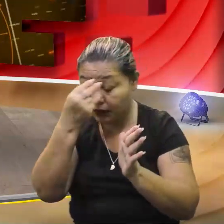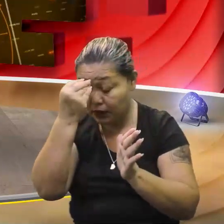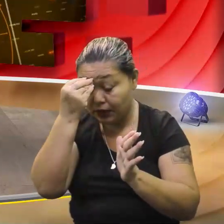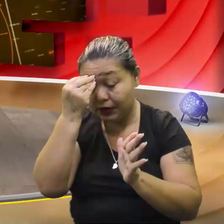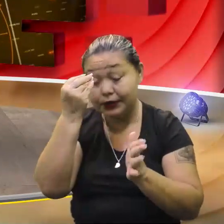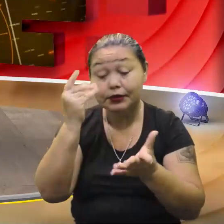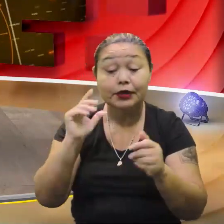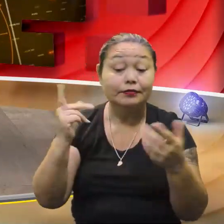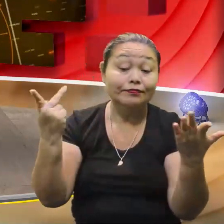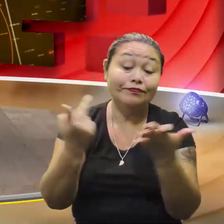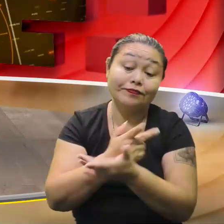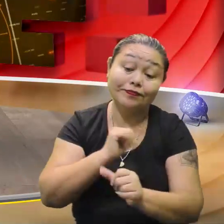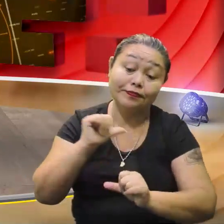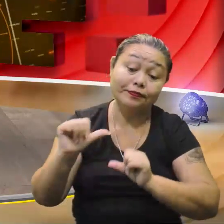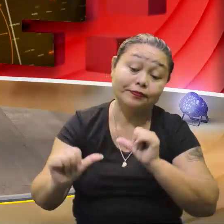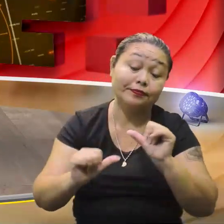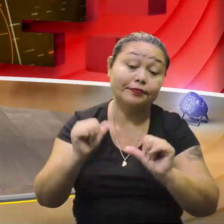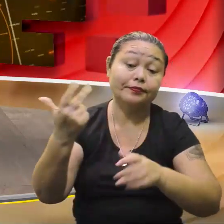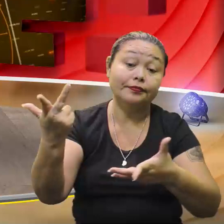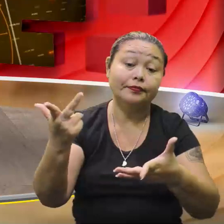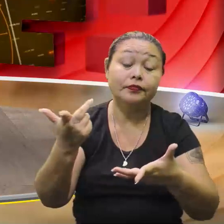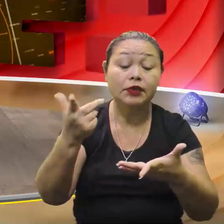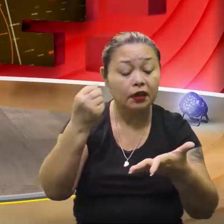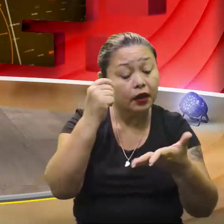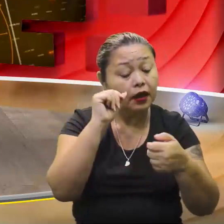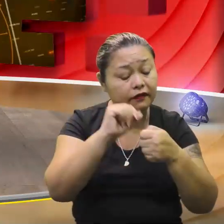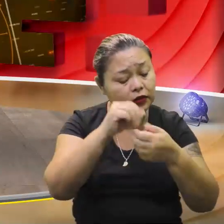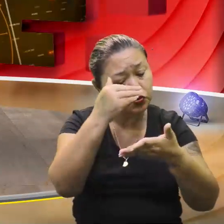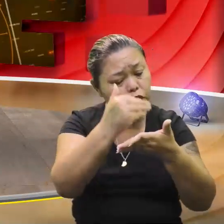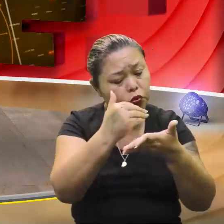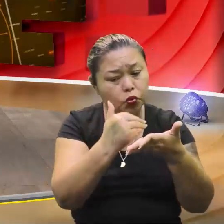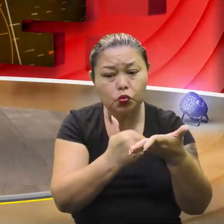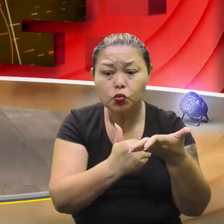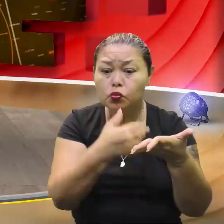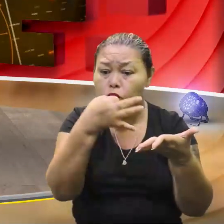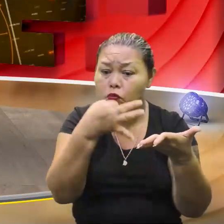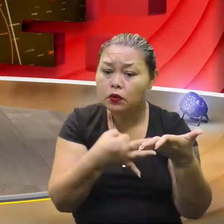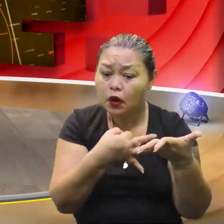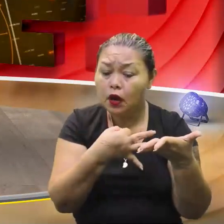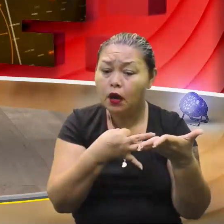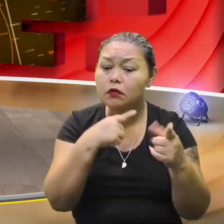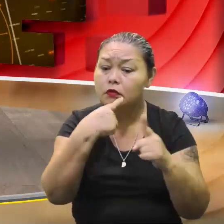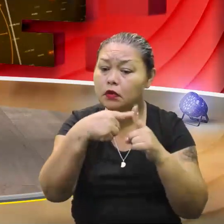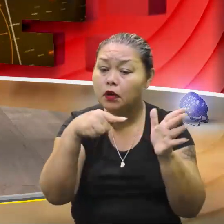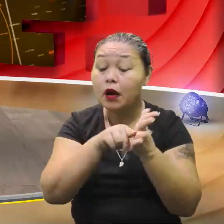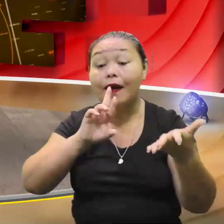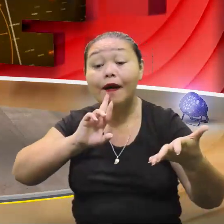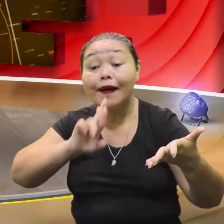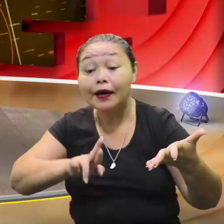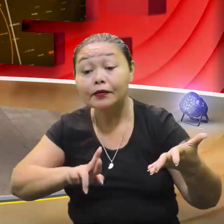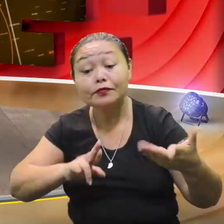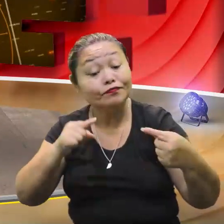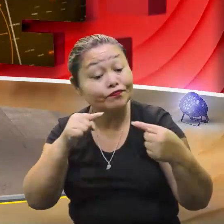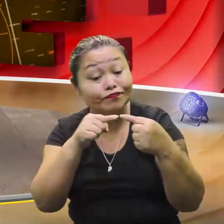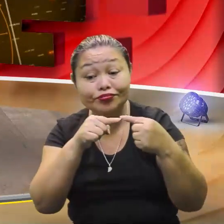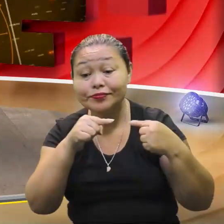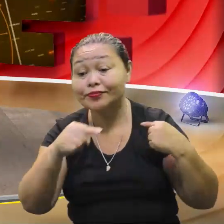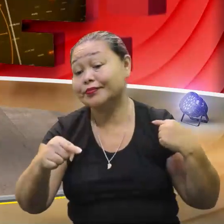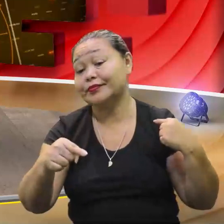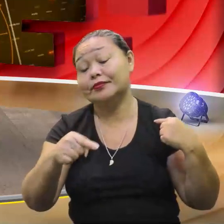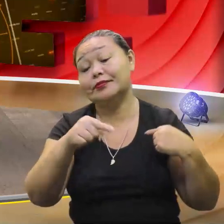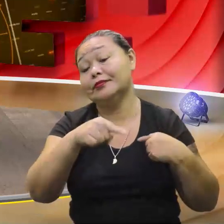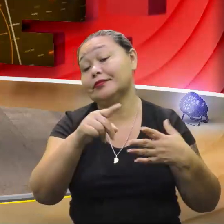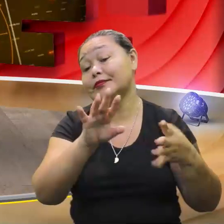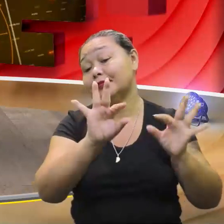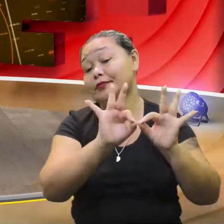interessante é que às vezes ele faz tudo certo, só que ele mudou o sinal, a resposta final dele não vai bater com a resposta final